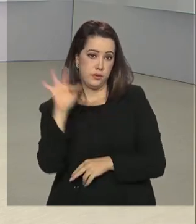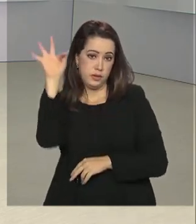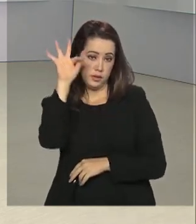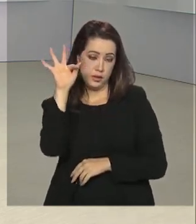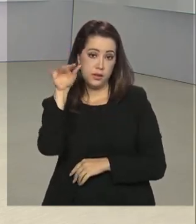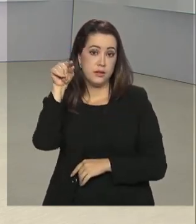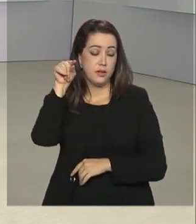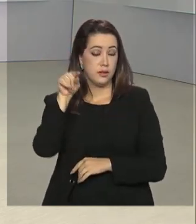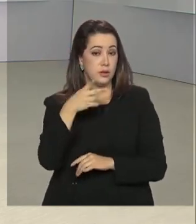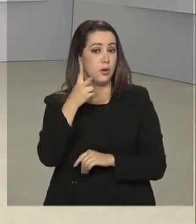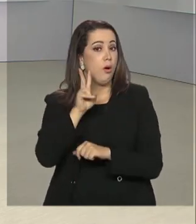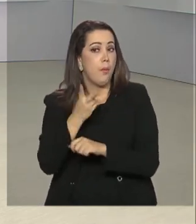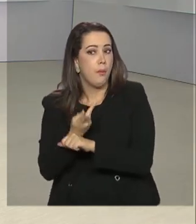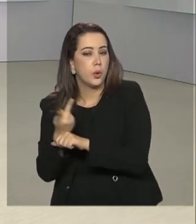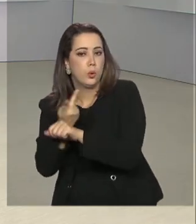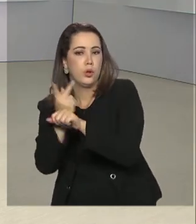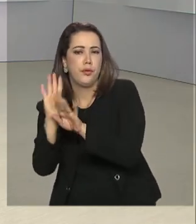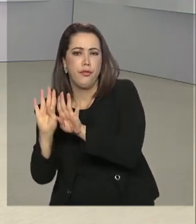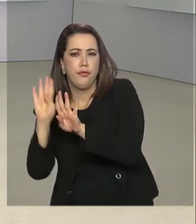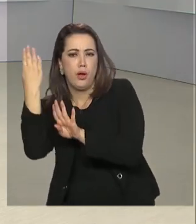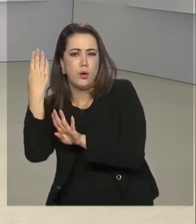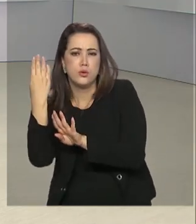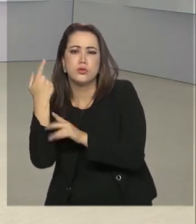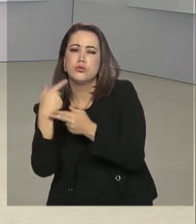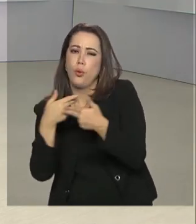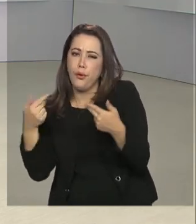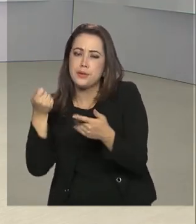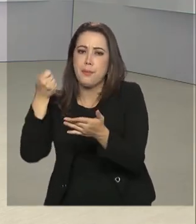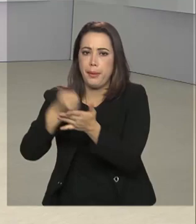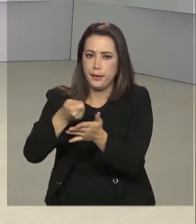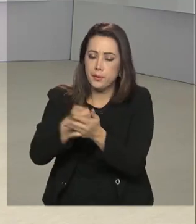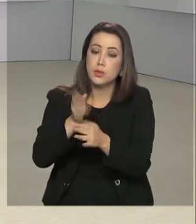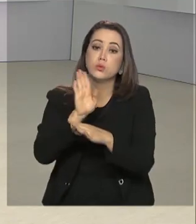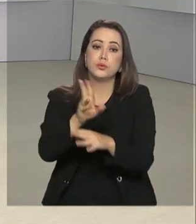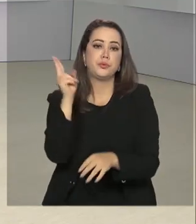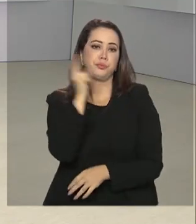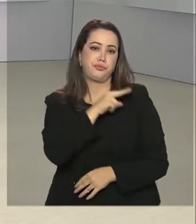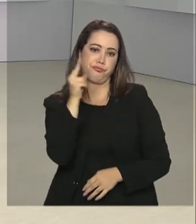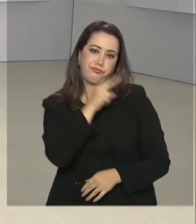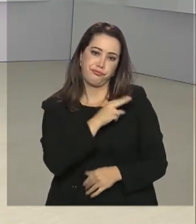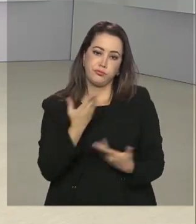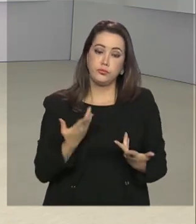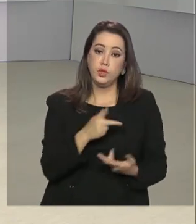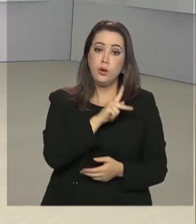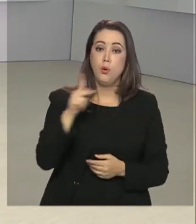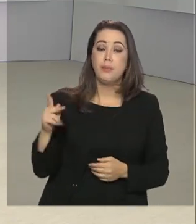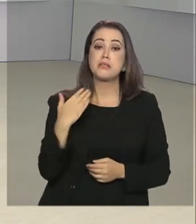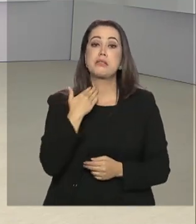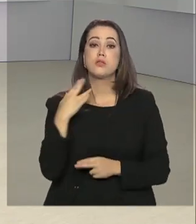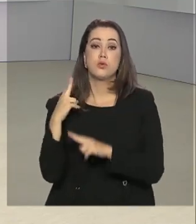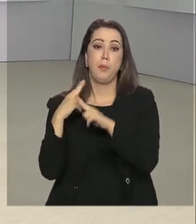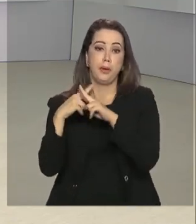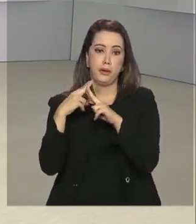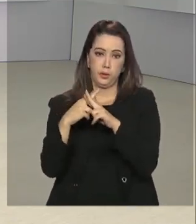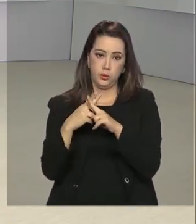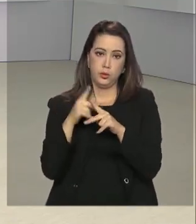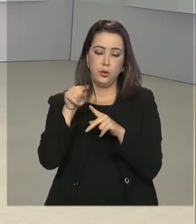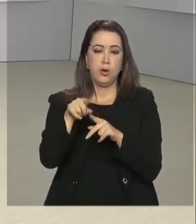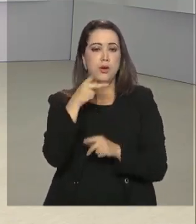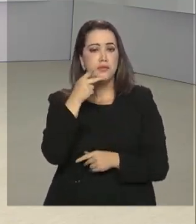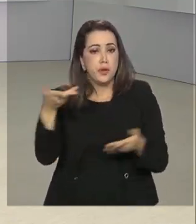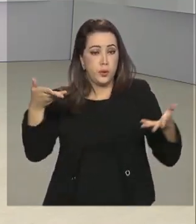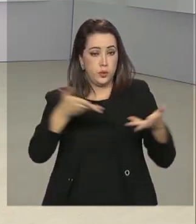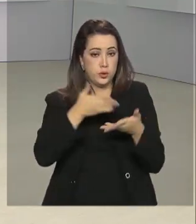fechou o cerco contra fraudes que envolvem os pagamentos do auxílio emergencial. O presidente do banco, Pedro Guimarães,